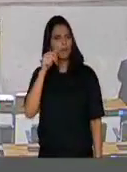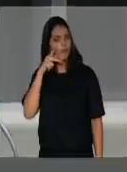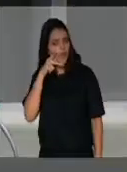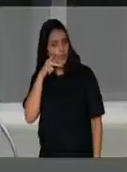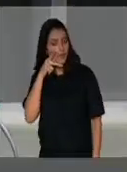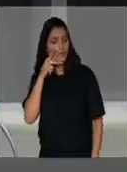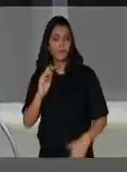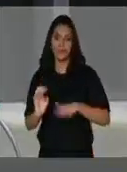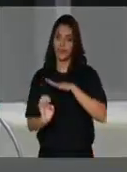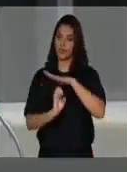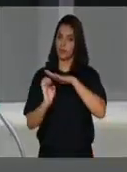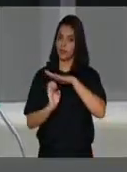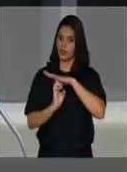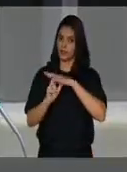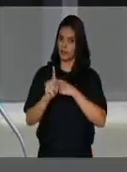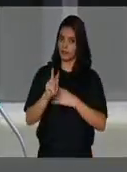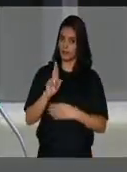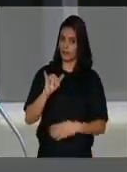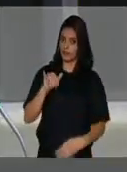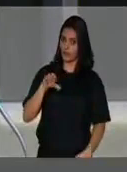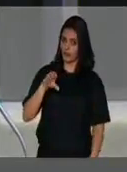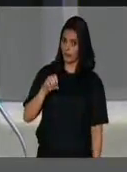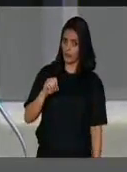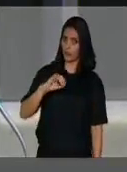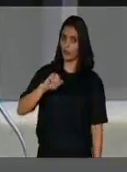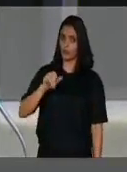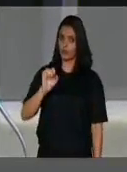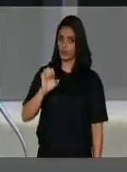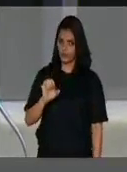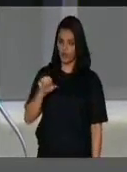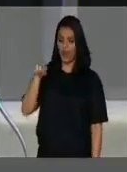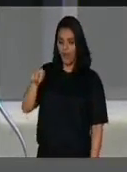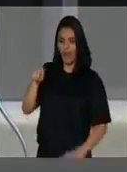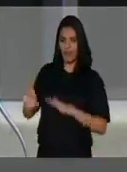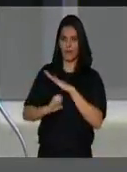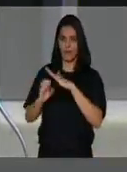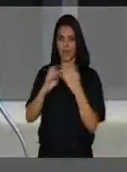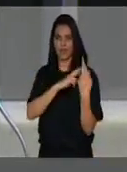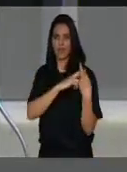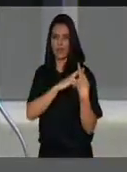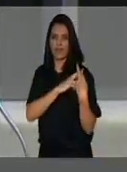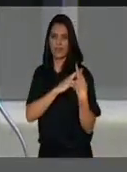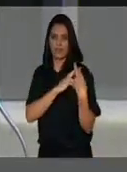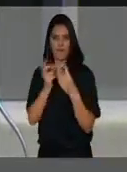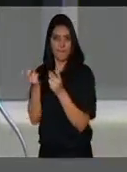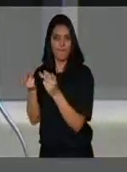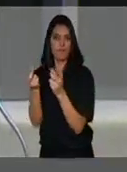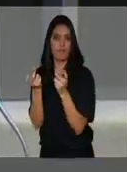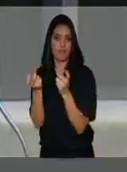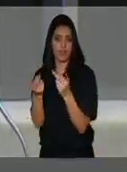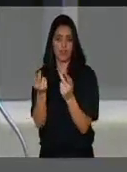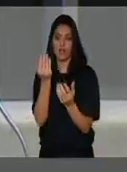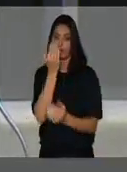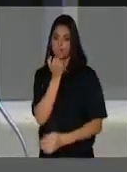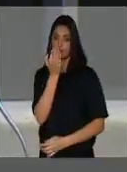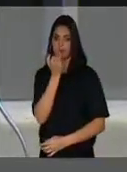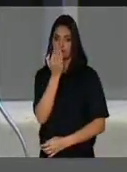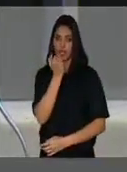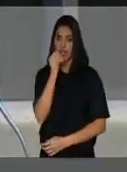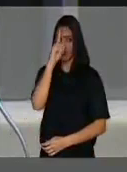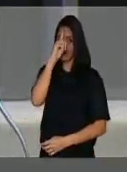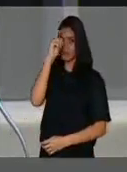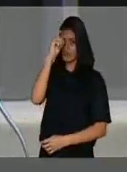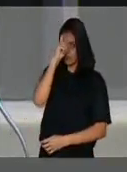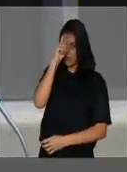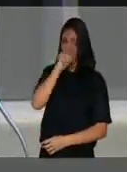Primo José, que fornece alimentação para os hospitais estaduais do Amapá, ameaçou suspender o fornecimento de alimentos